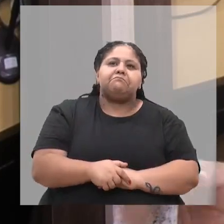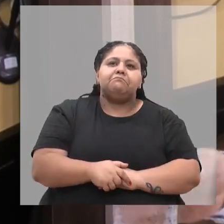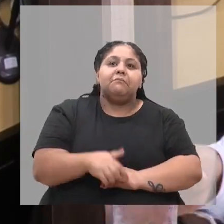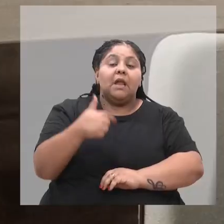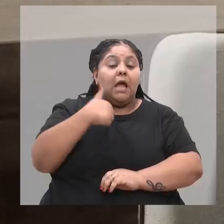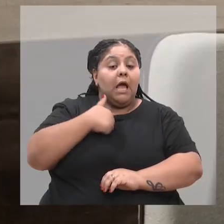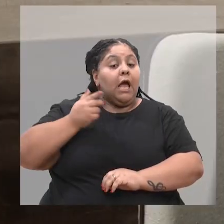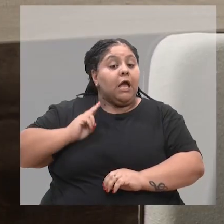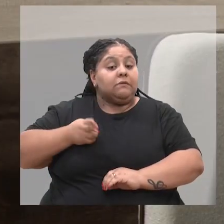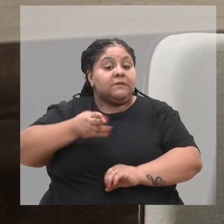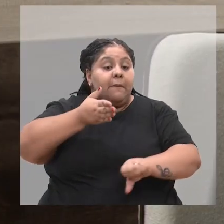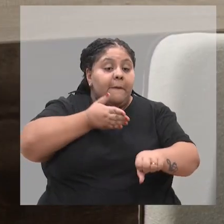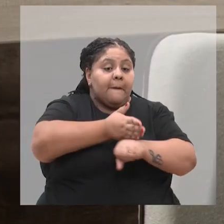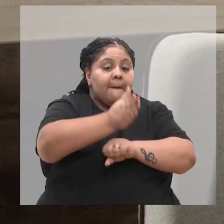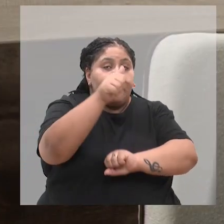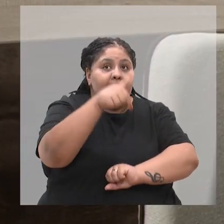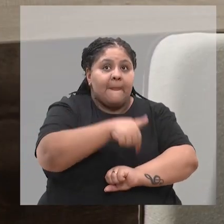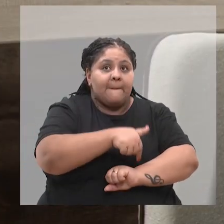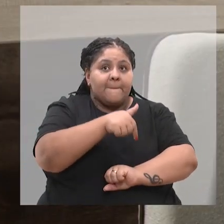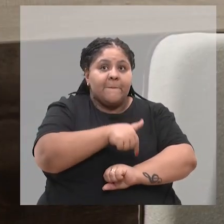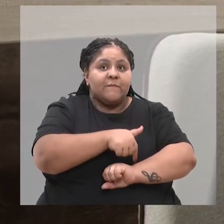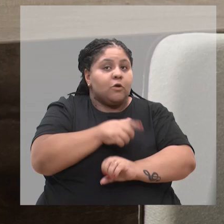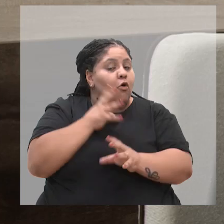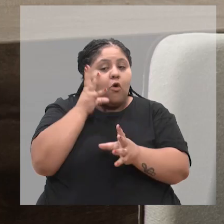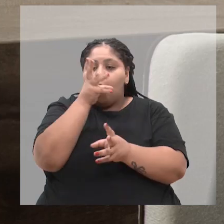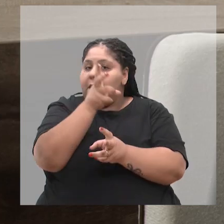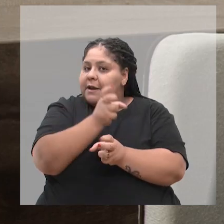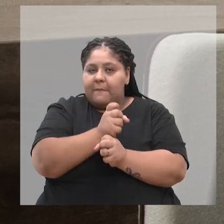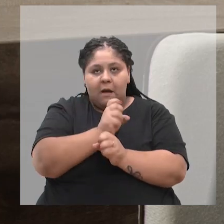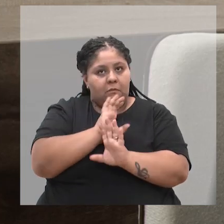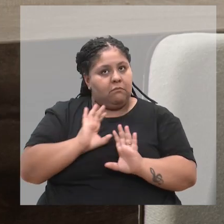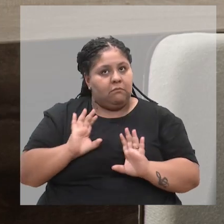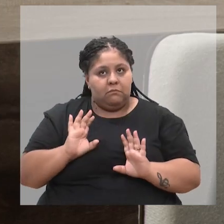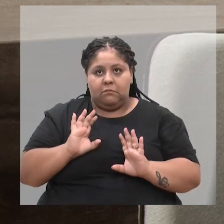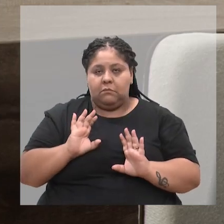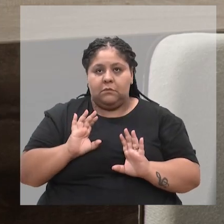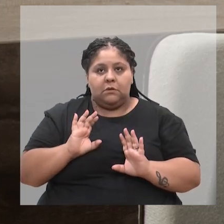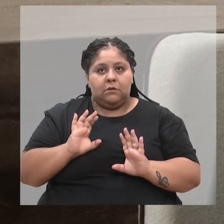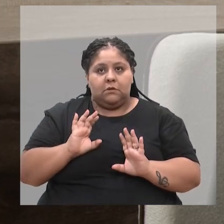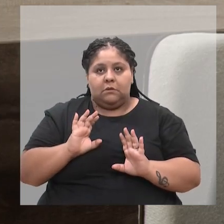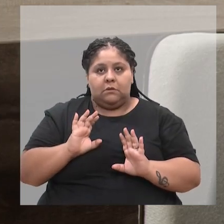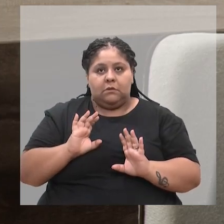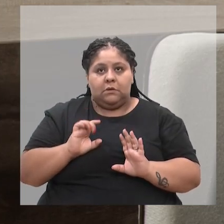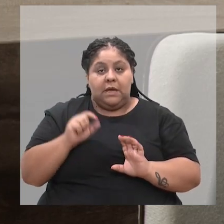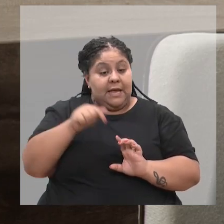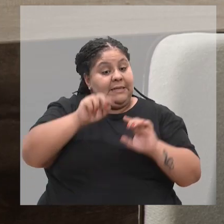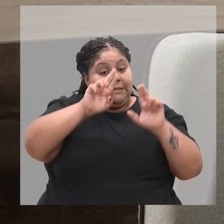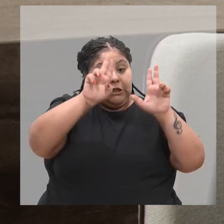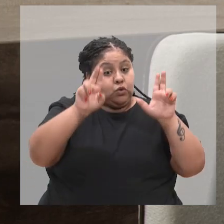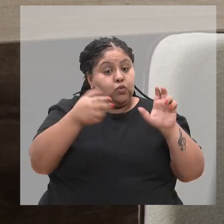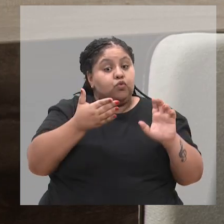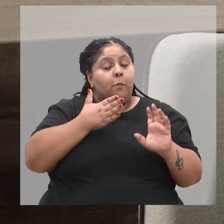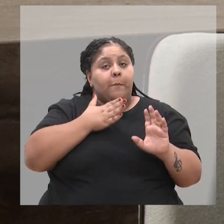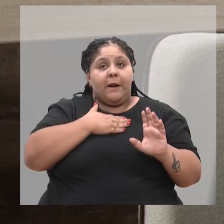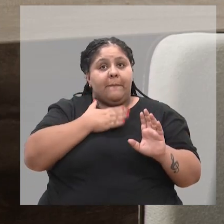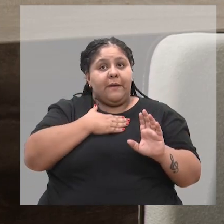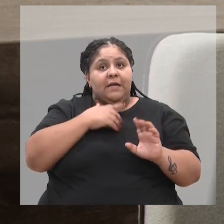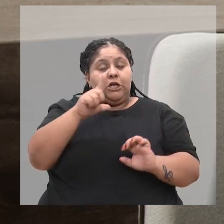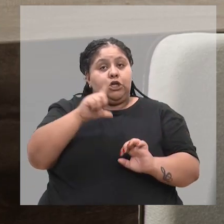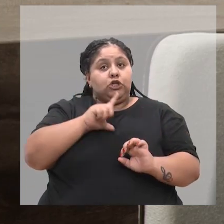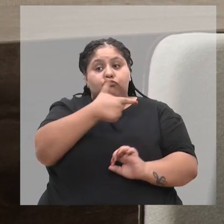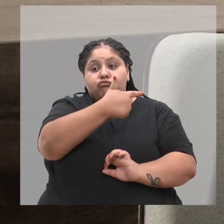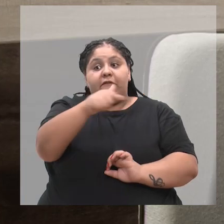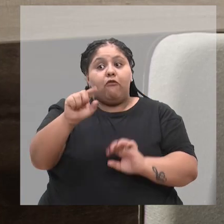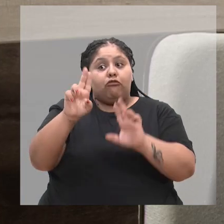sempre que participei aqui foi na causa animal, né? Isto para mim, eu acho que não teve